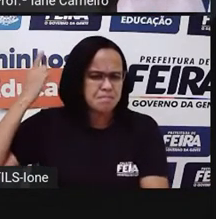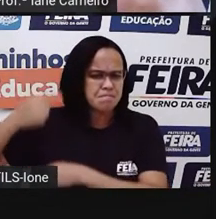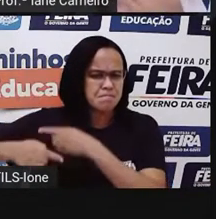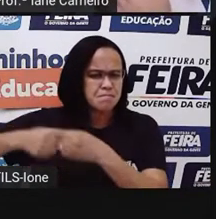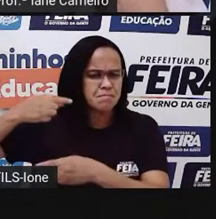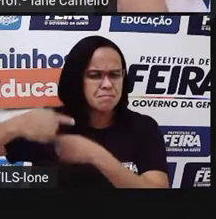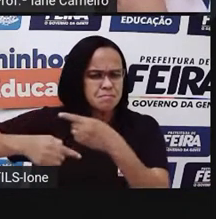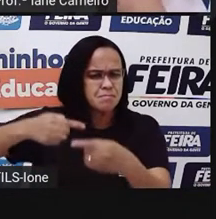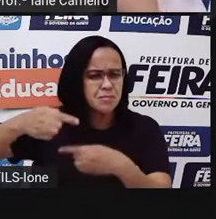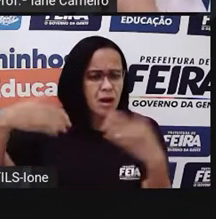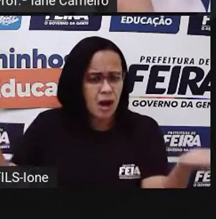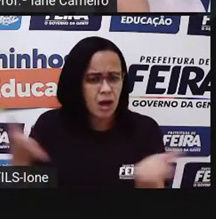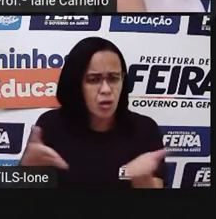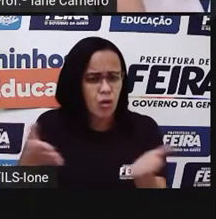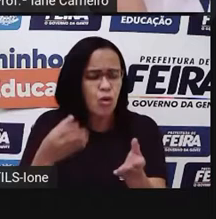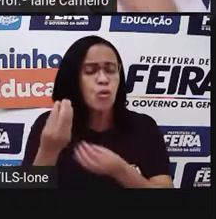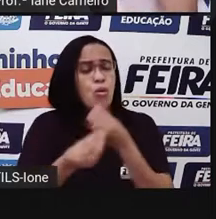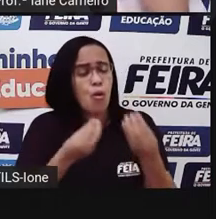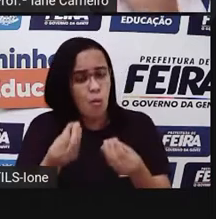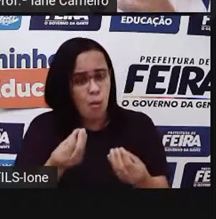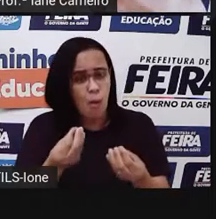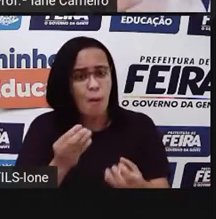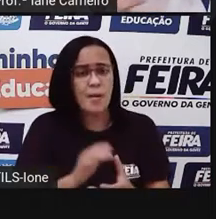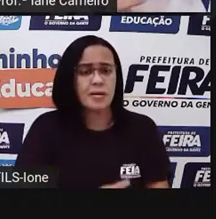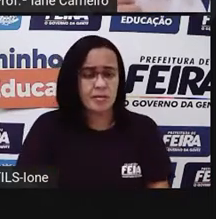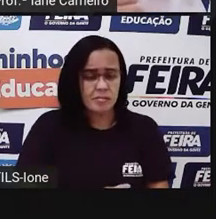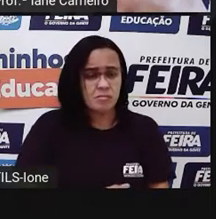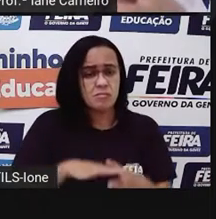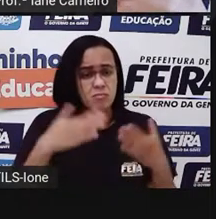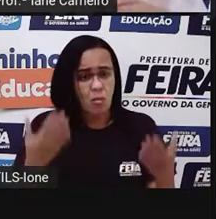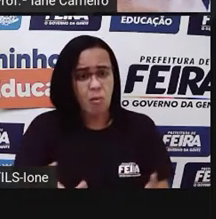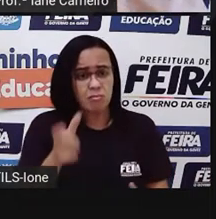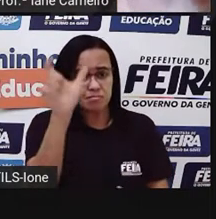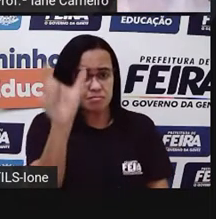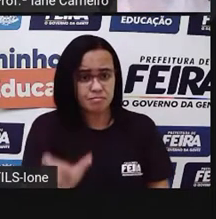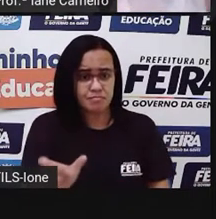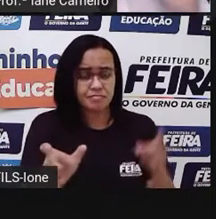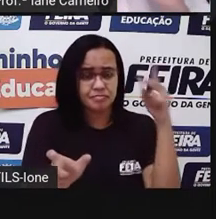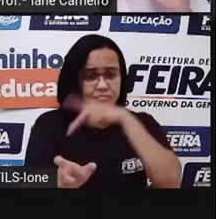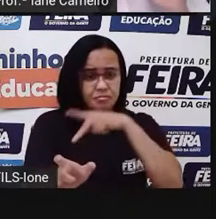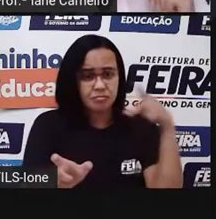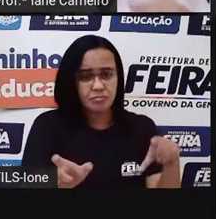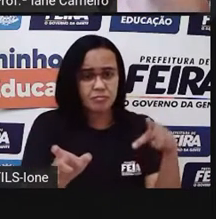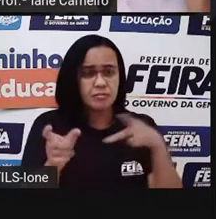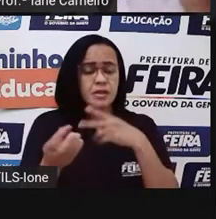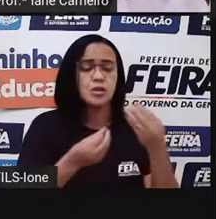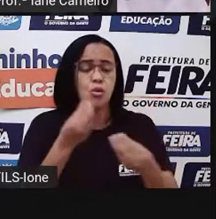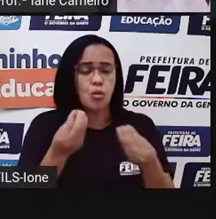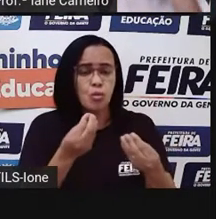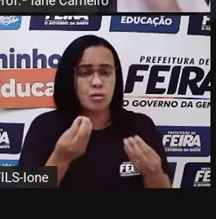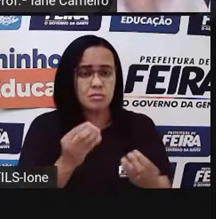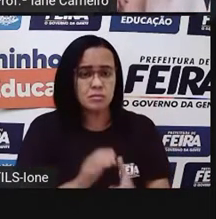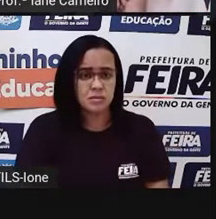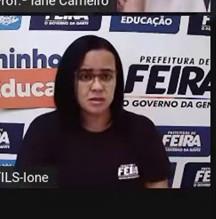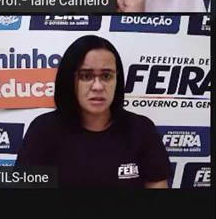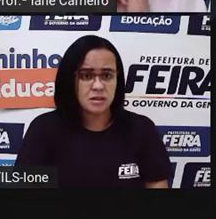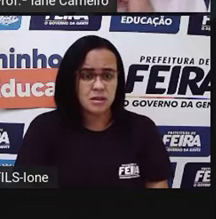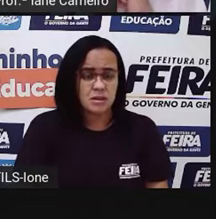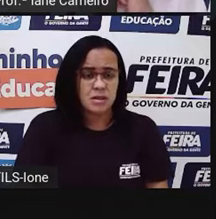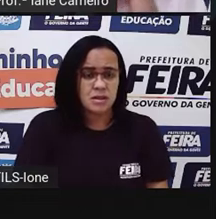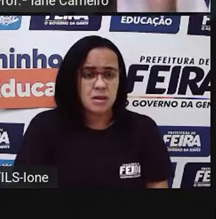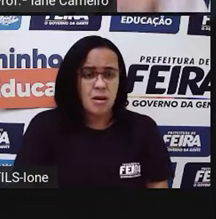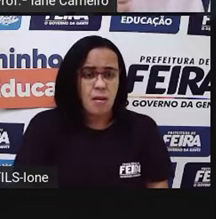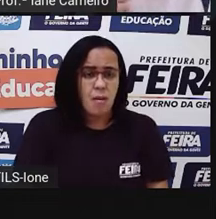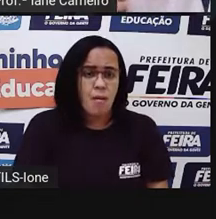exemplo, eu, né? Cultivo lá, cultivava lá na minha fazenda, na minha casa, milho, né? Ione cultivava